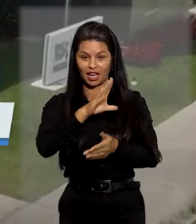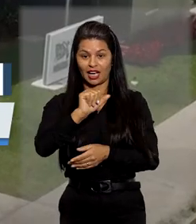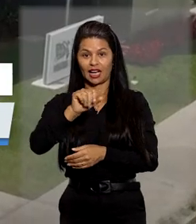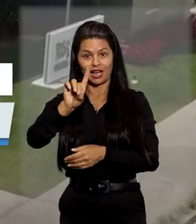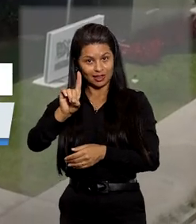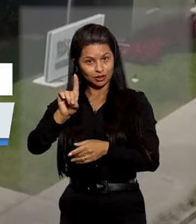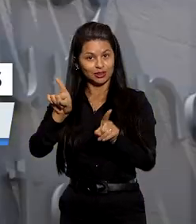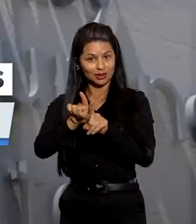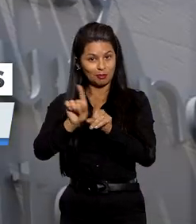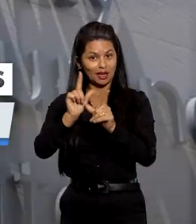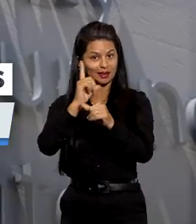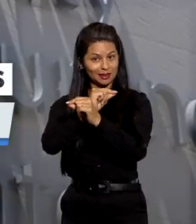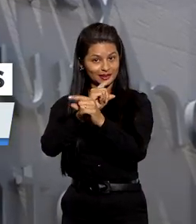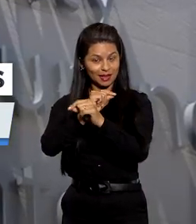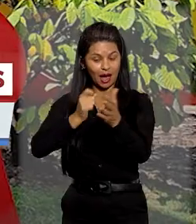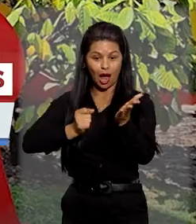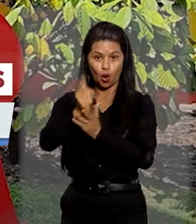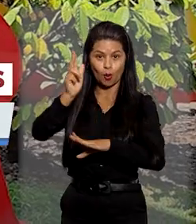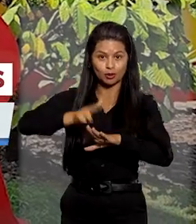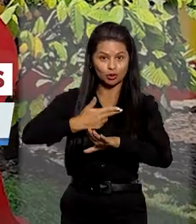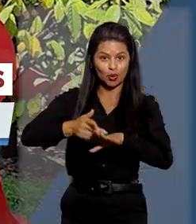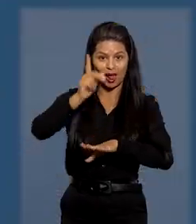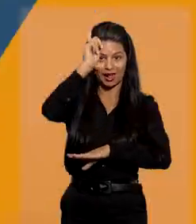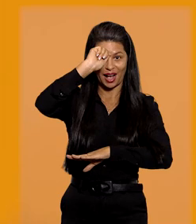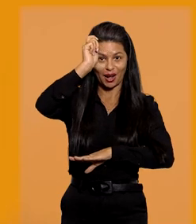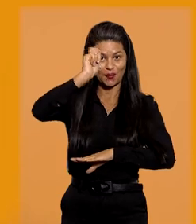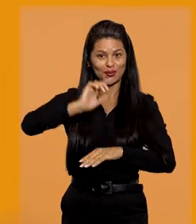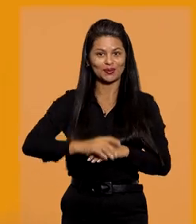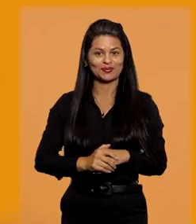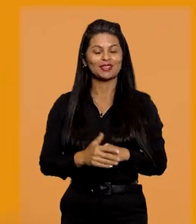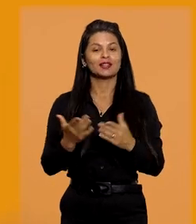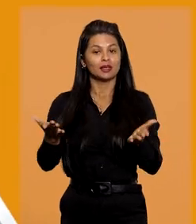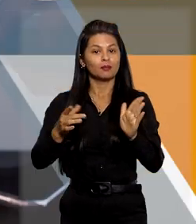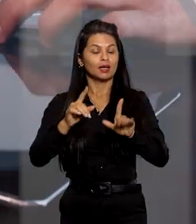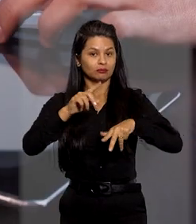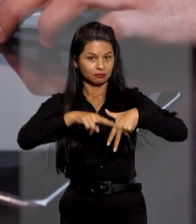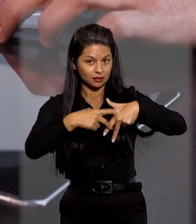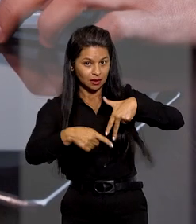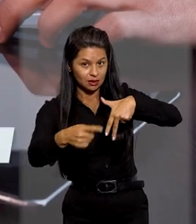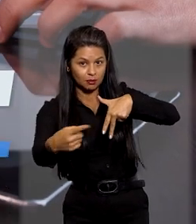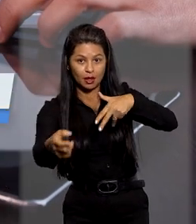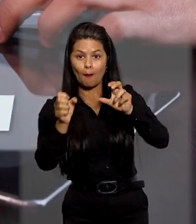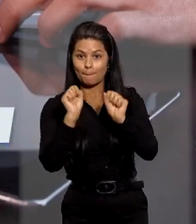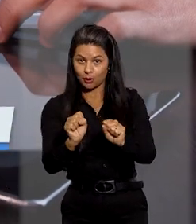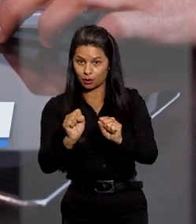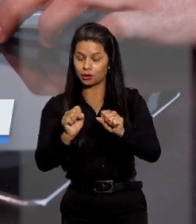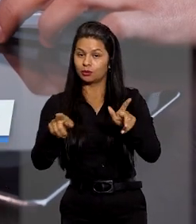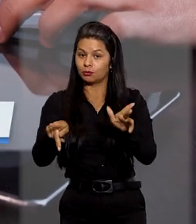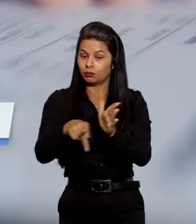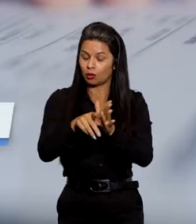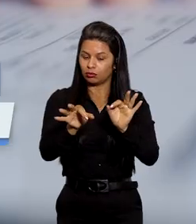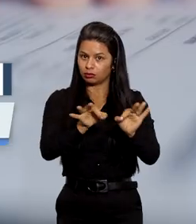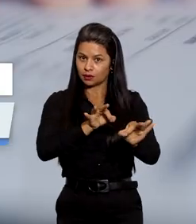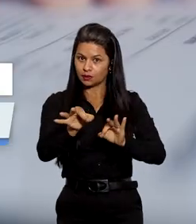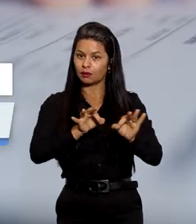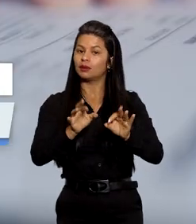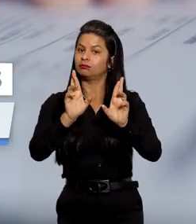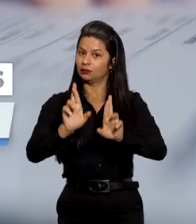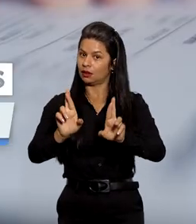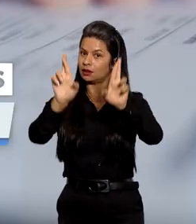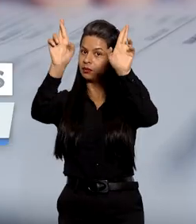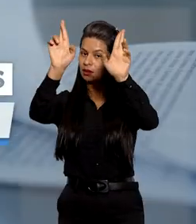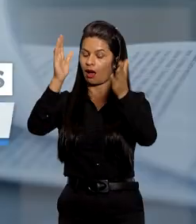Cade e Nestlé sobre compra da Chocolates Garoto. Testamento pode tratar de todo patrimônio, desde que